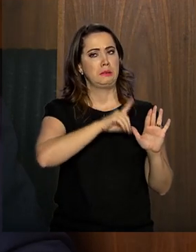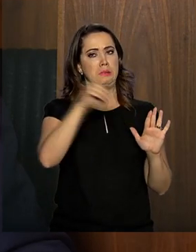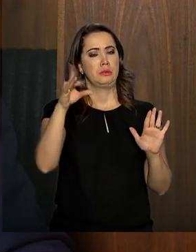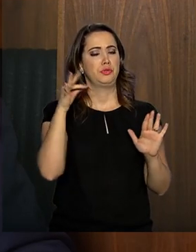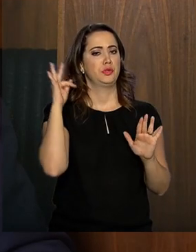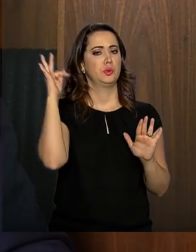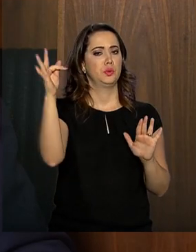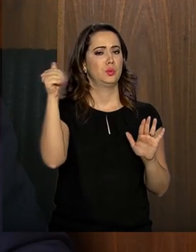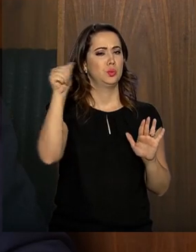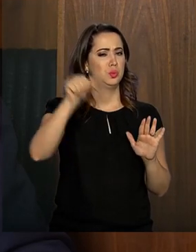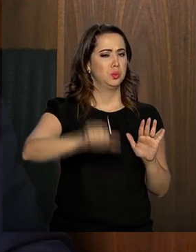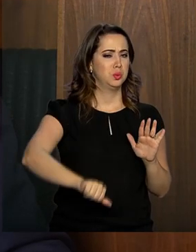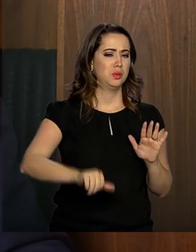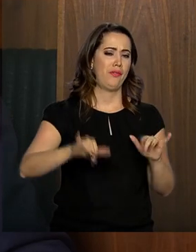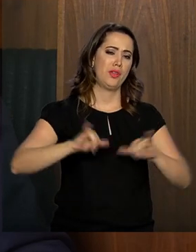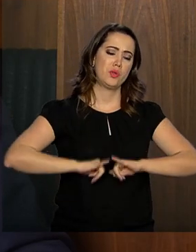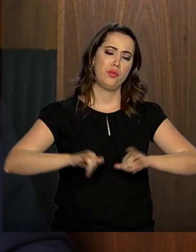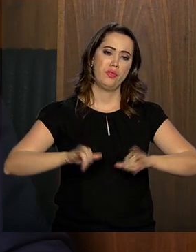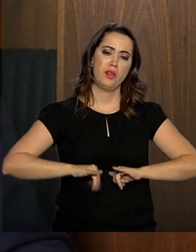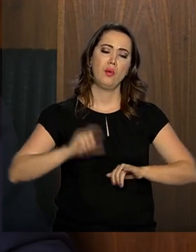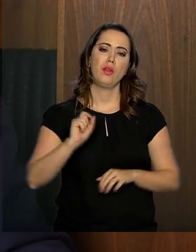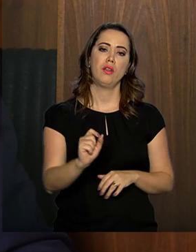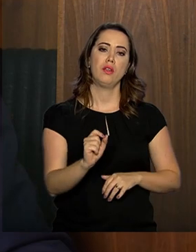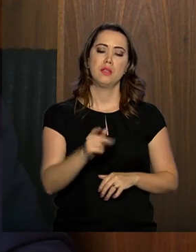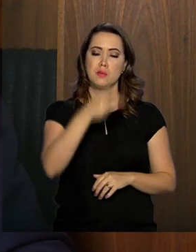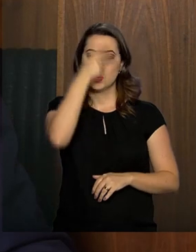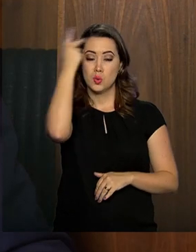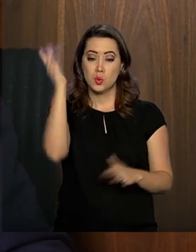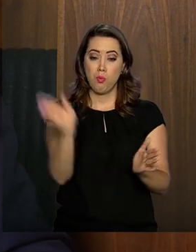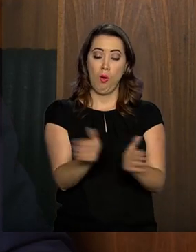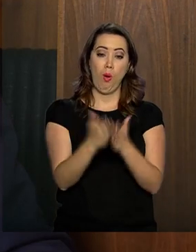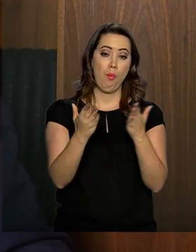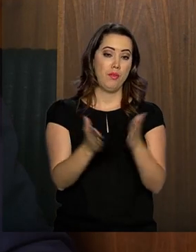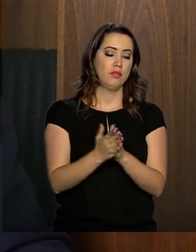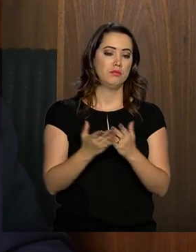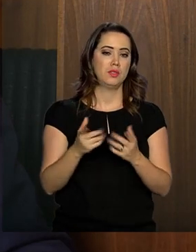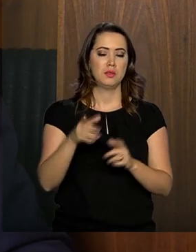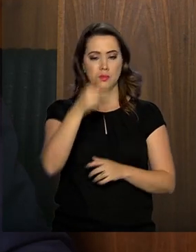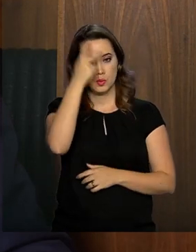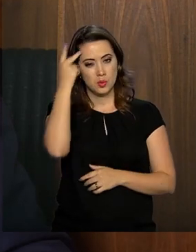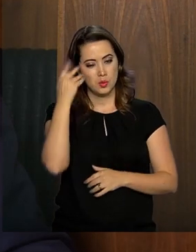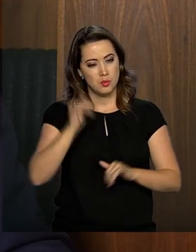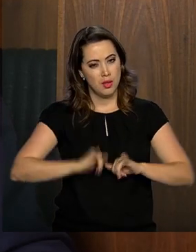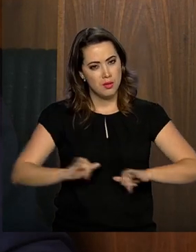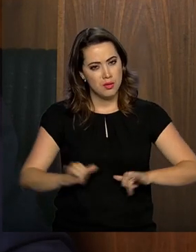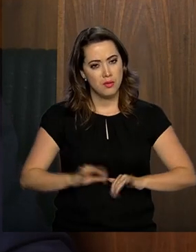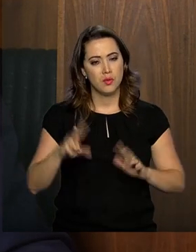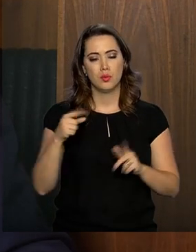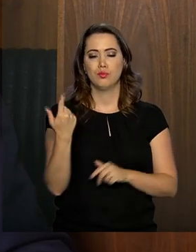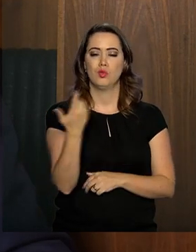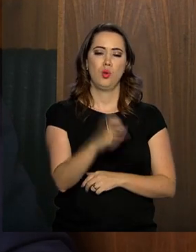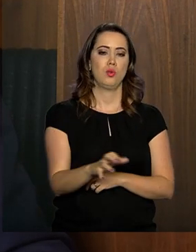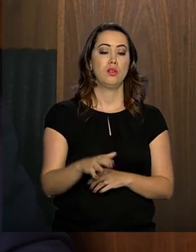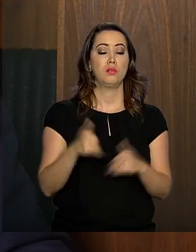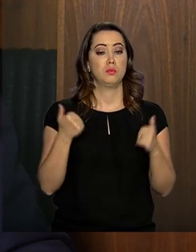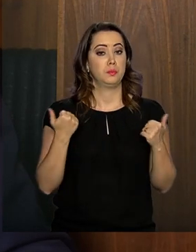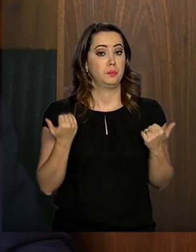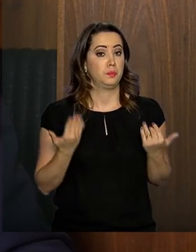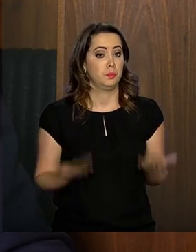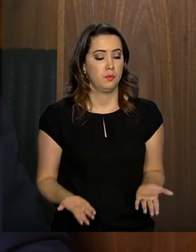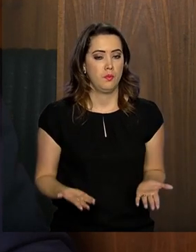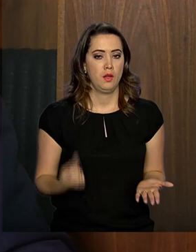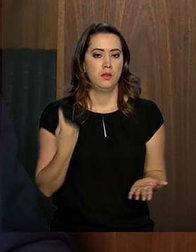pela frente e quem vai sofrer com isso são justamente os mais pobres, aqueles mais fragilizados. E é tudo que nós não queremos. Por isso,